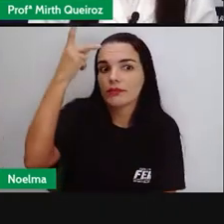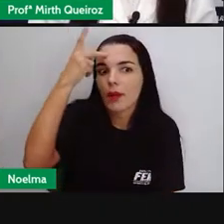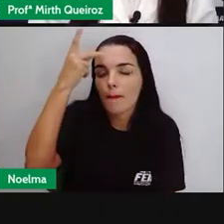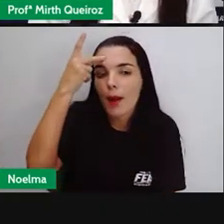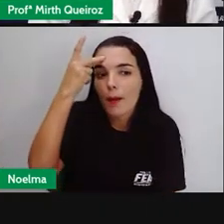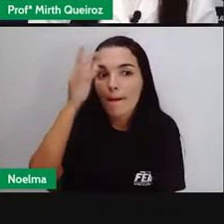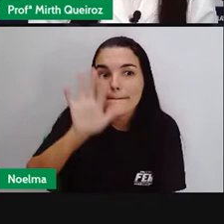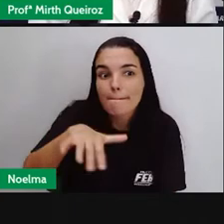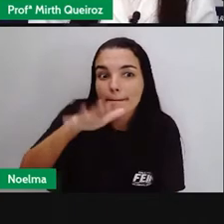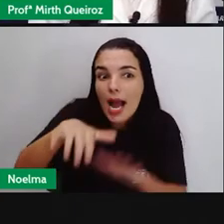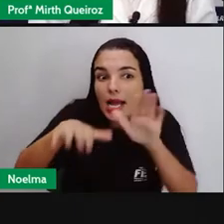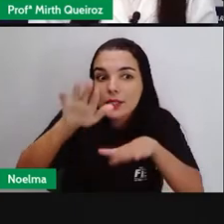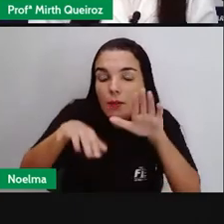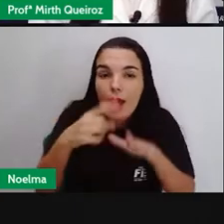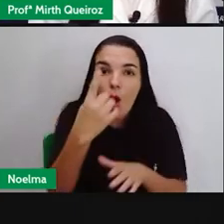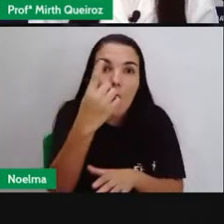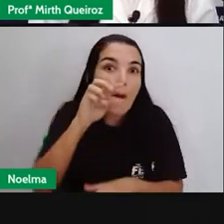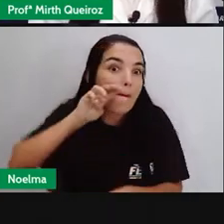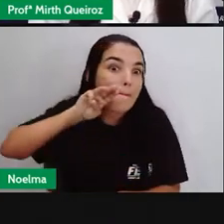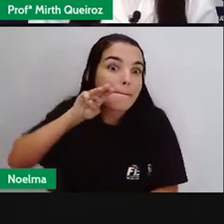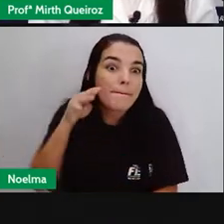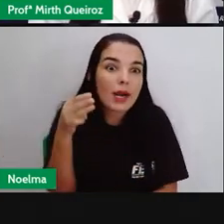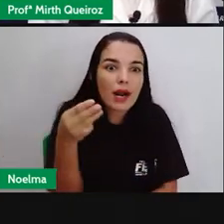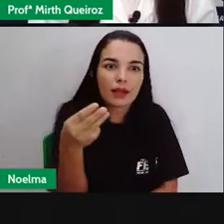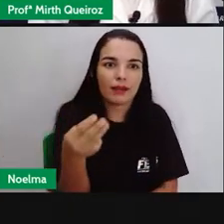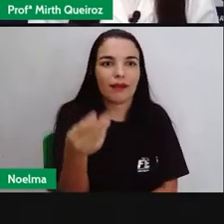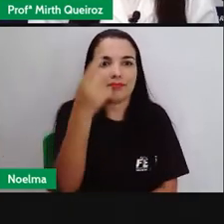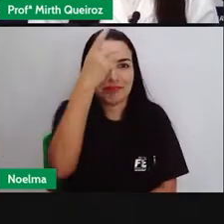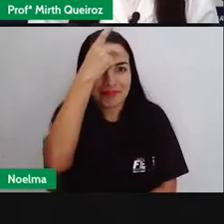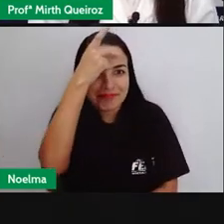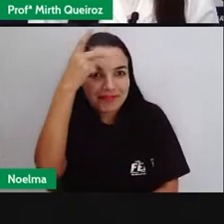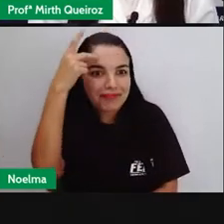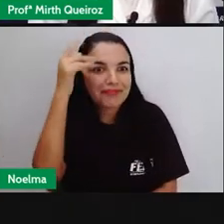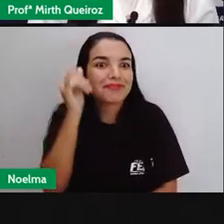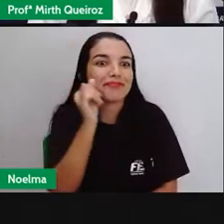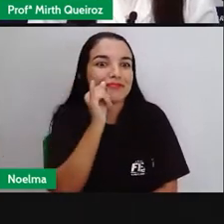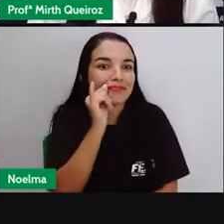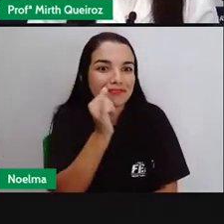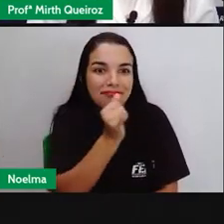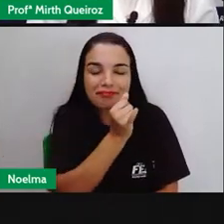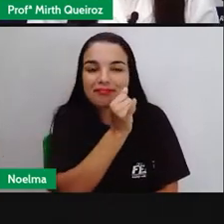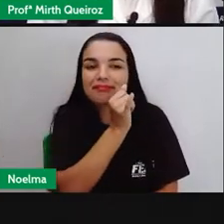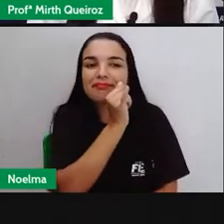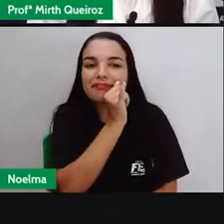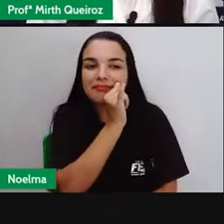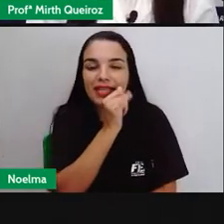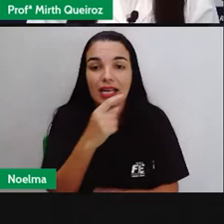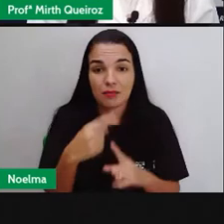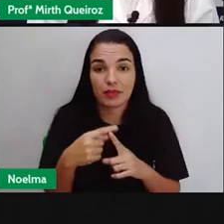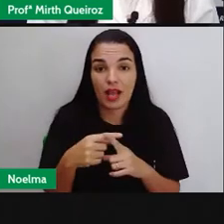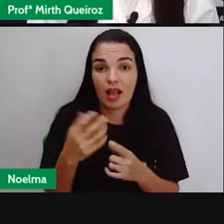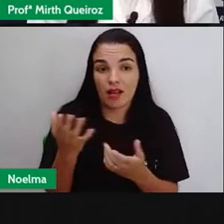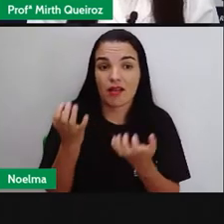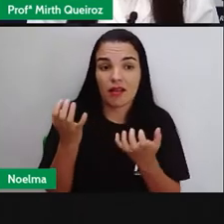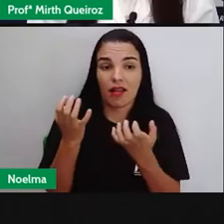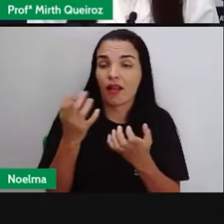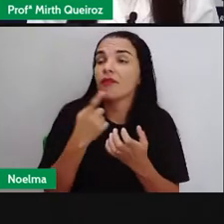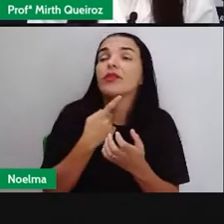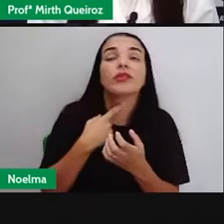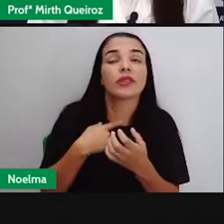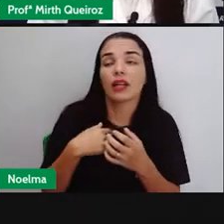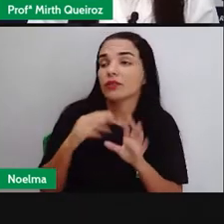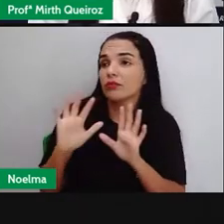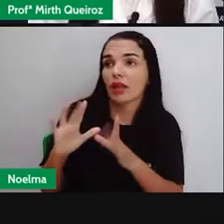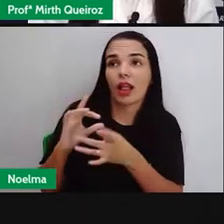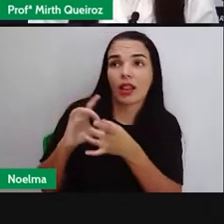um milhão de imigrantes italianos. Essas pessoas, elas vinham para o Brasil de forma espontânea. Vinham com